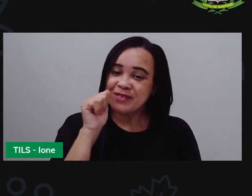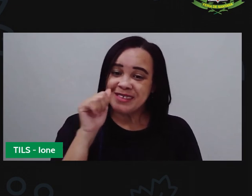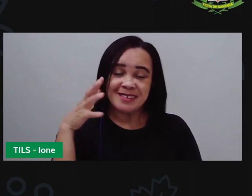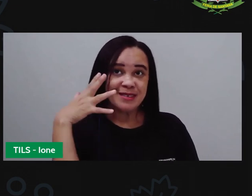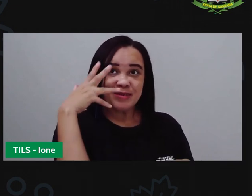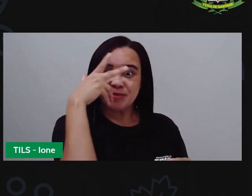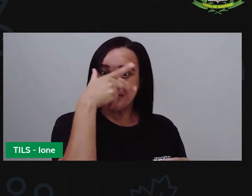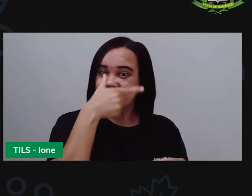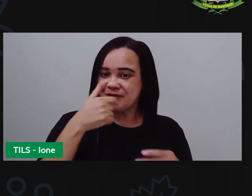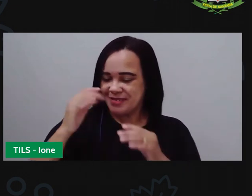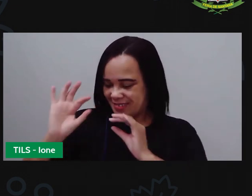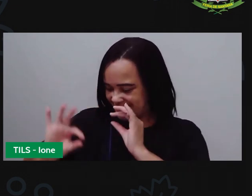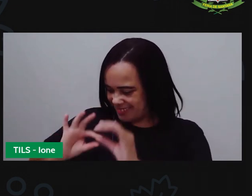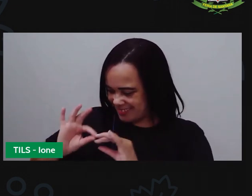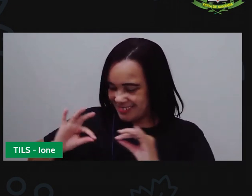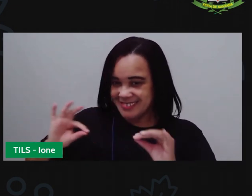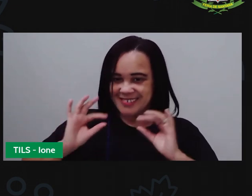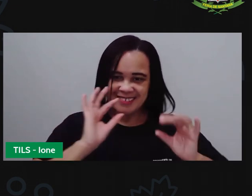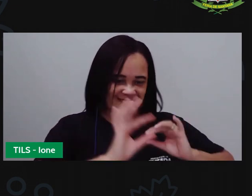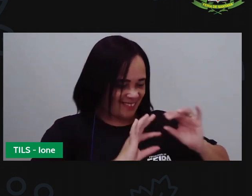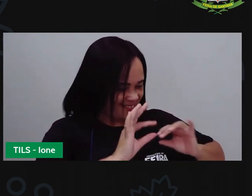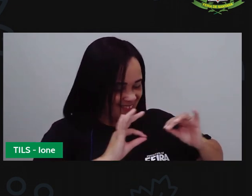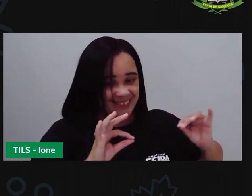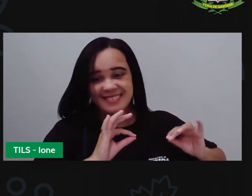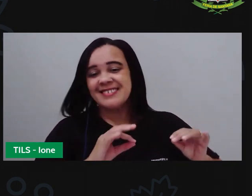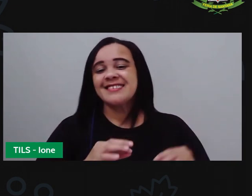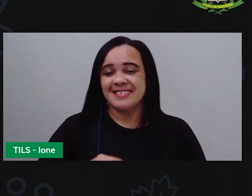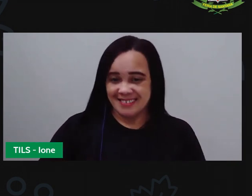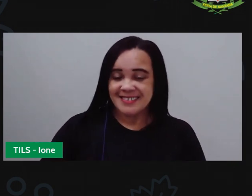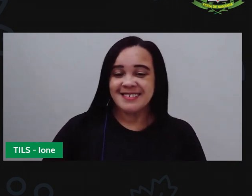Vimos ali características